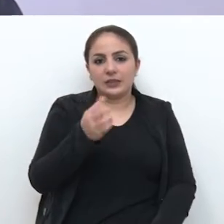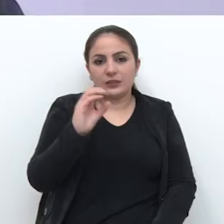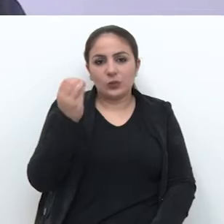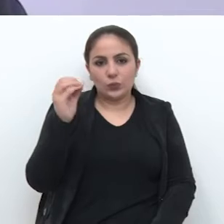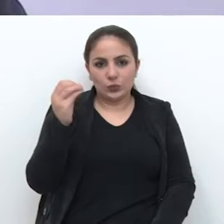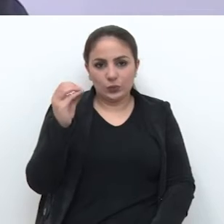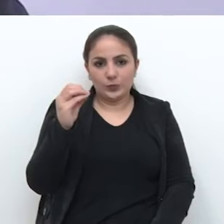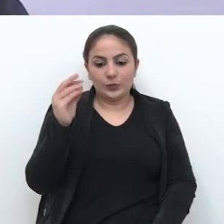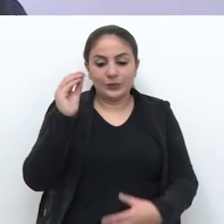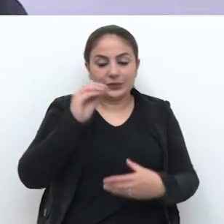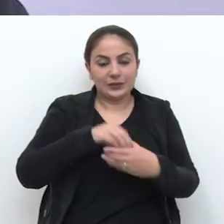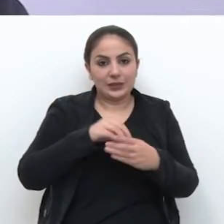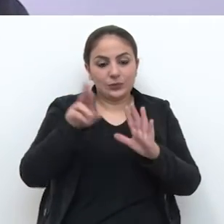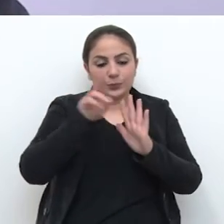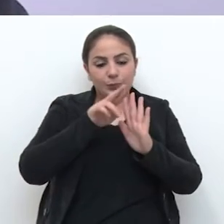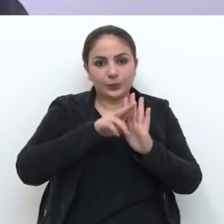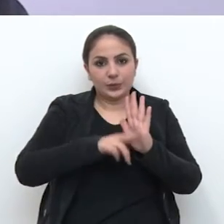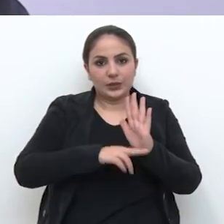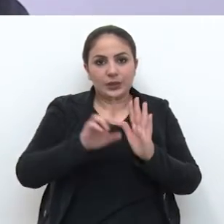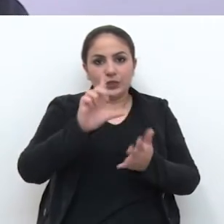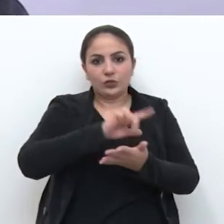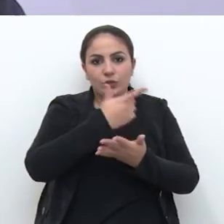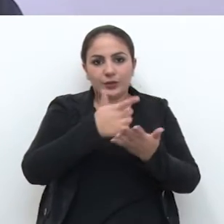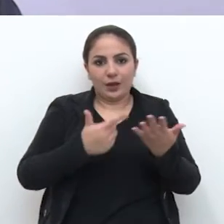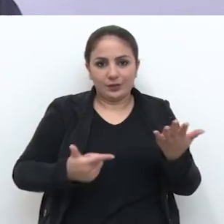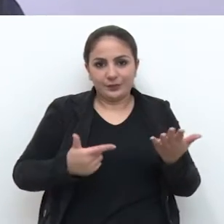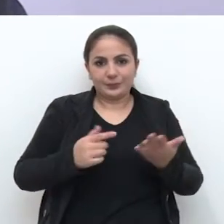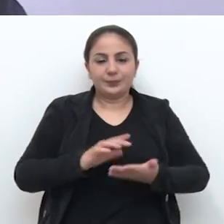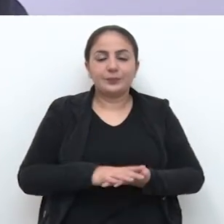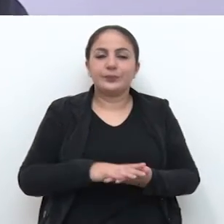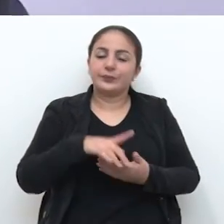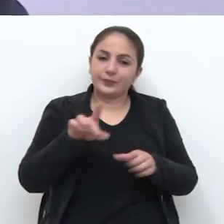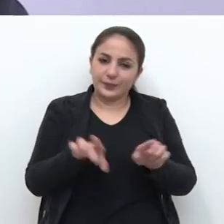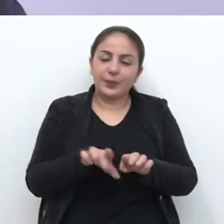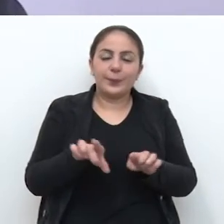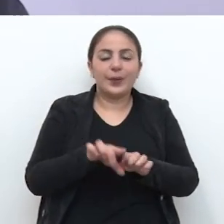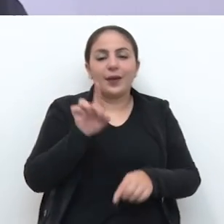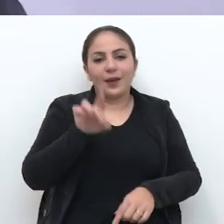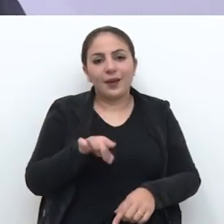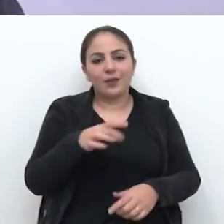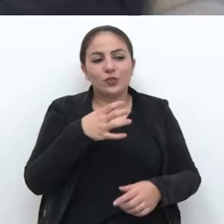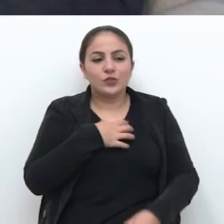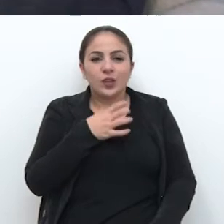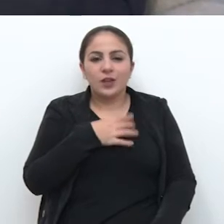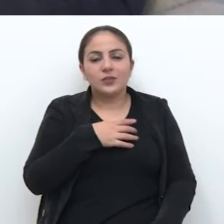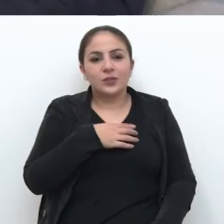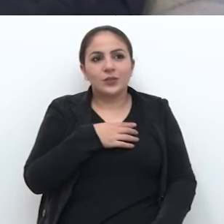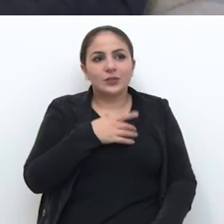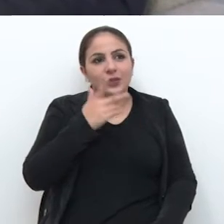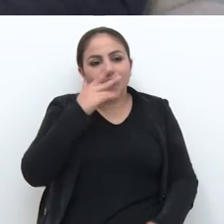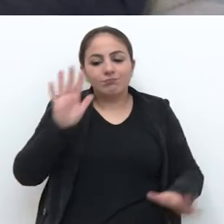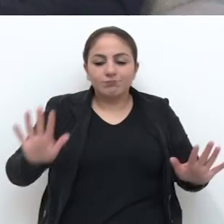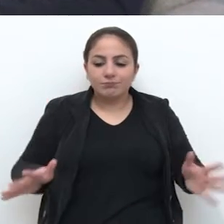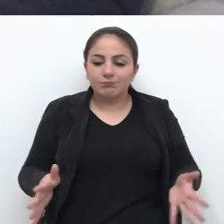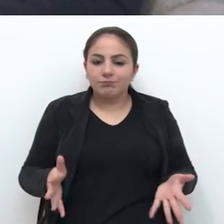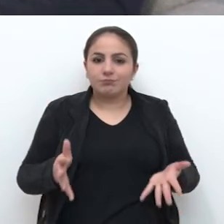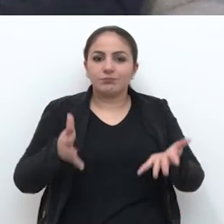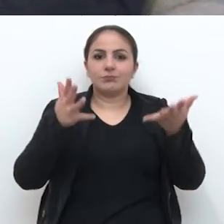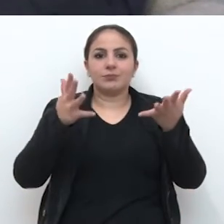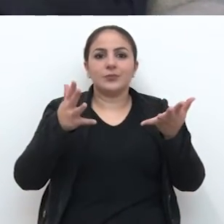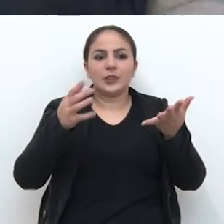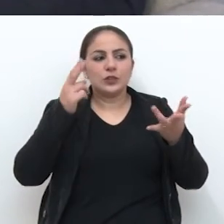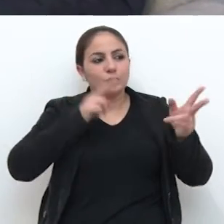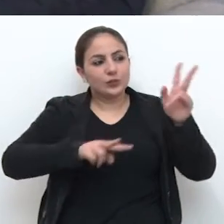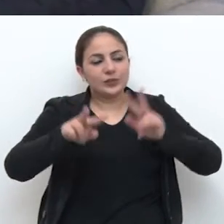outubro, dentro da programação da Jornada Nacional de Literatura. O que também é uma maneira de acreditar e